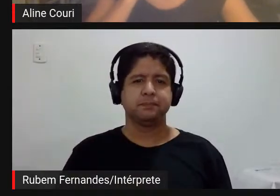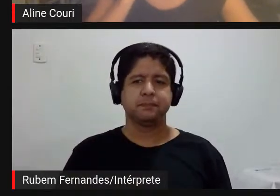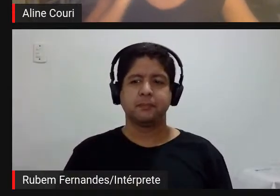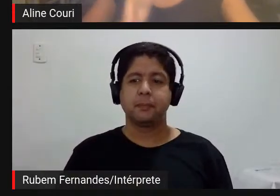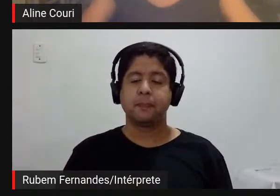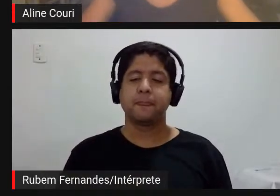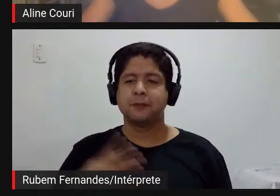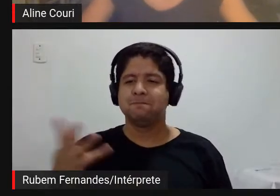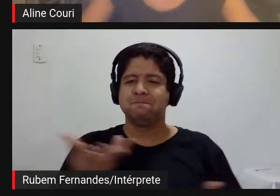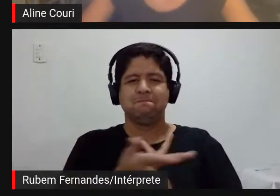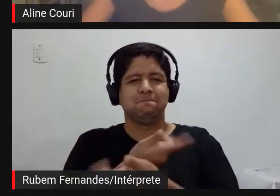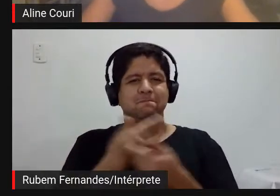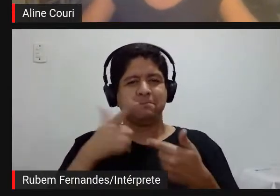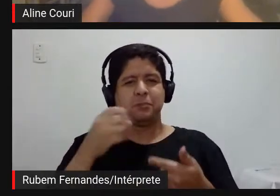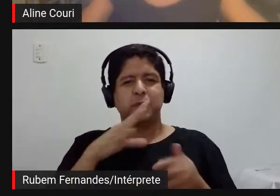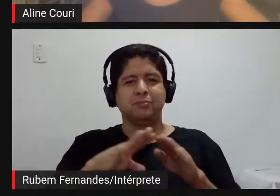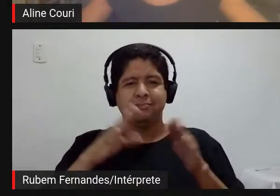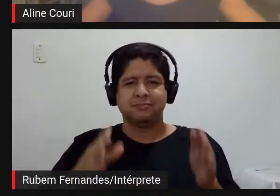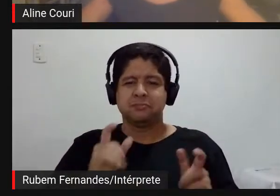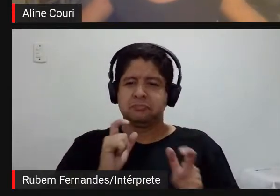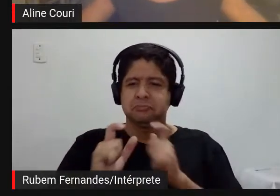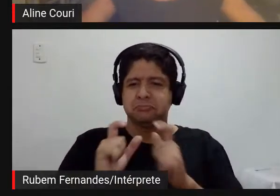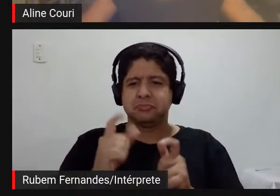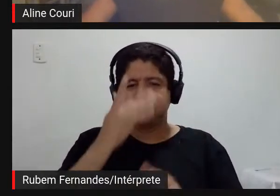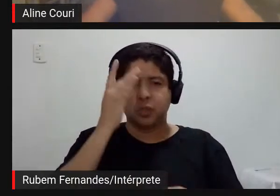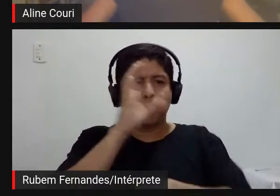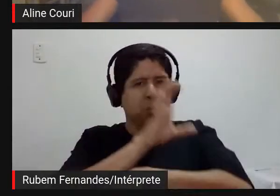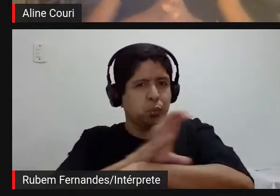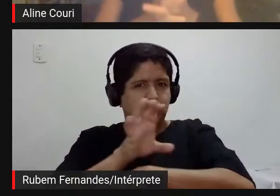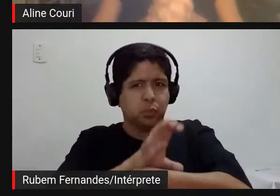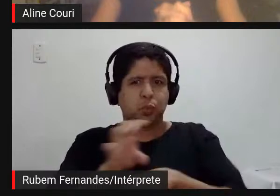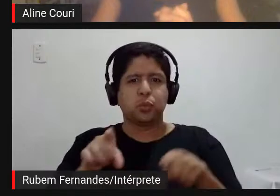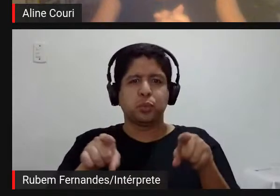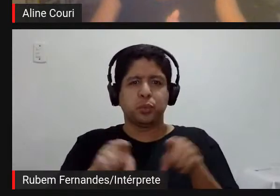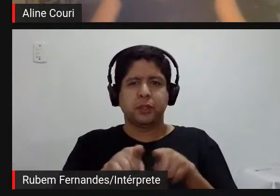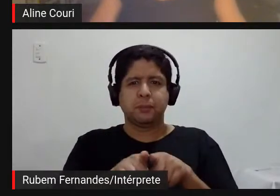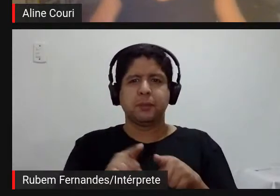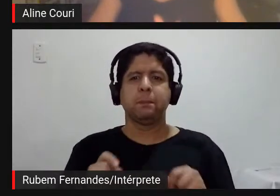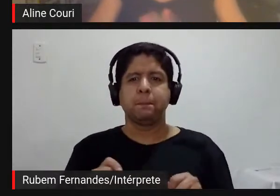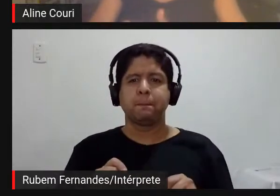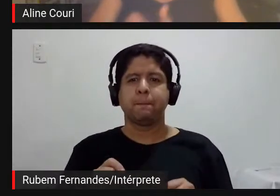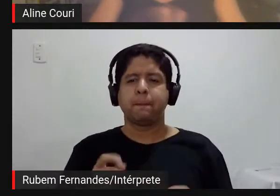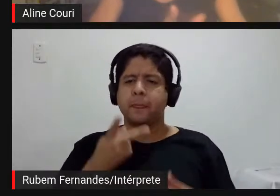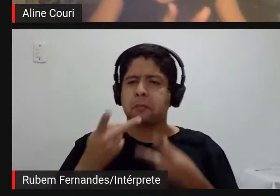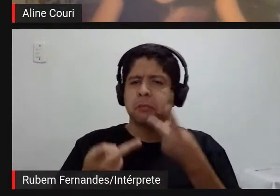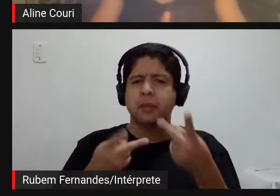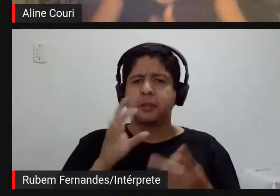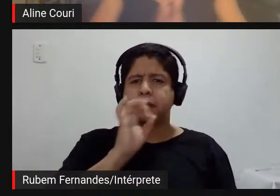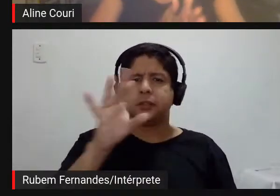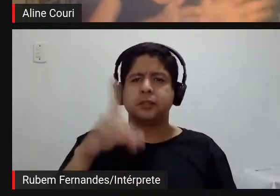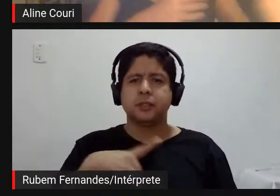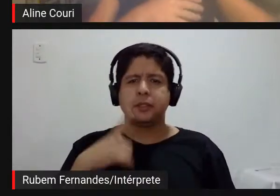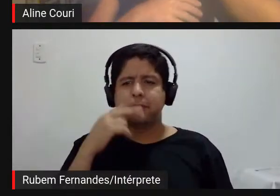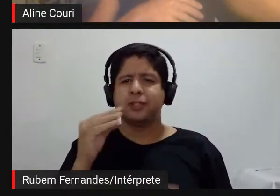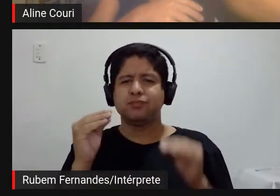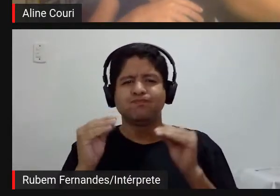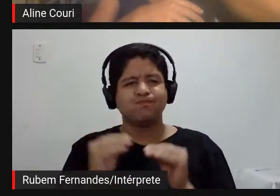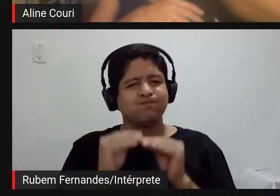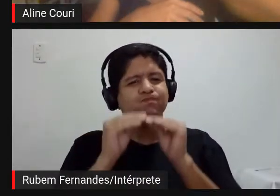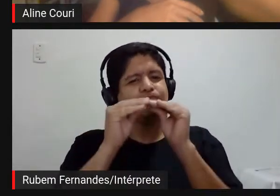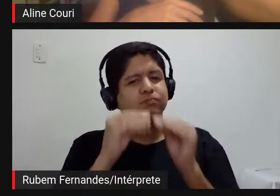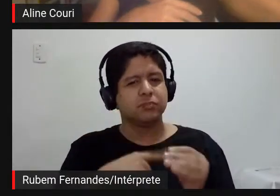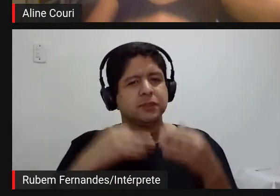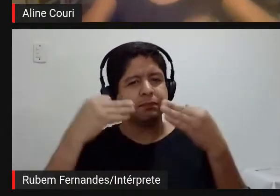maravilhosa mais uma mesa assim do nosso curso que que fica as falas elas se complementam né a